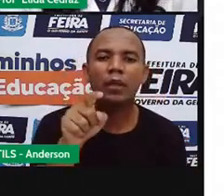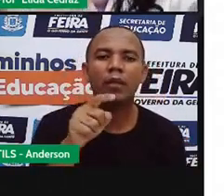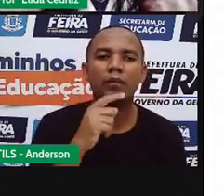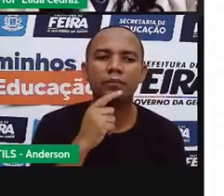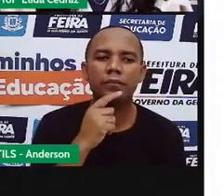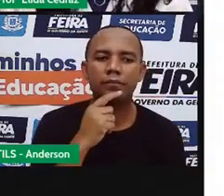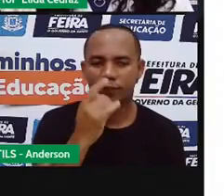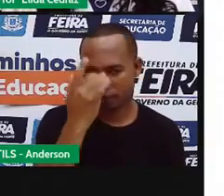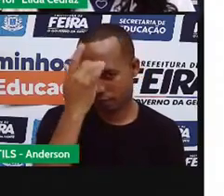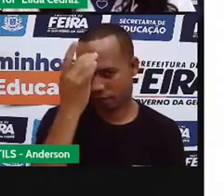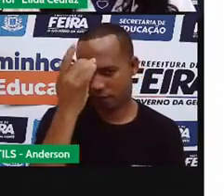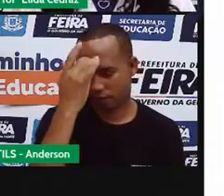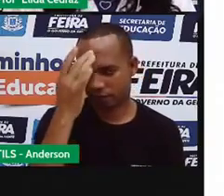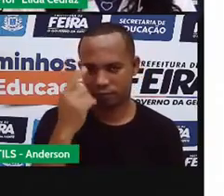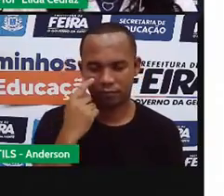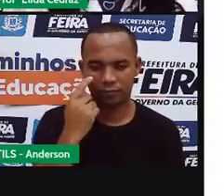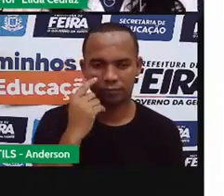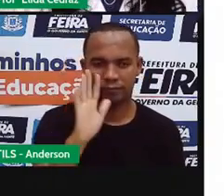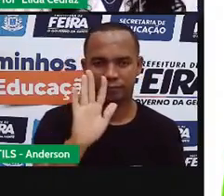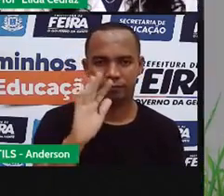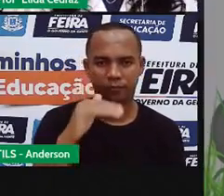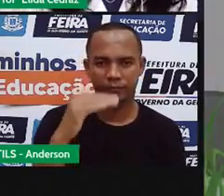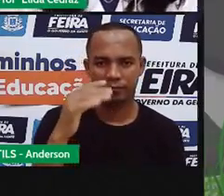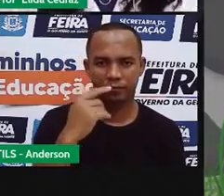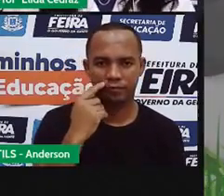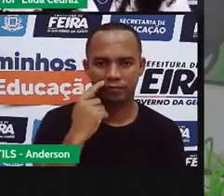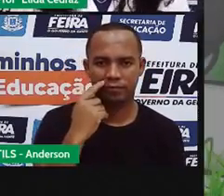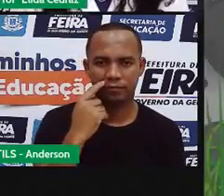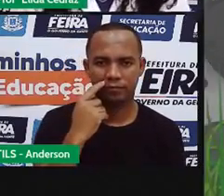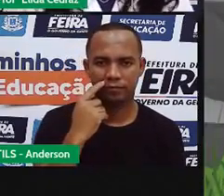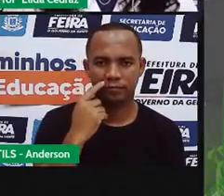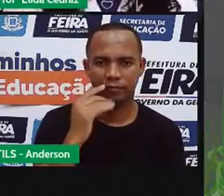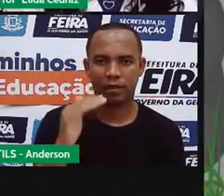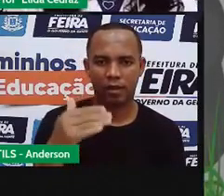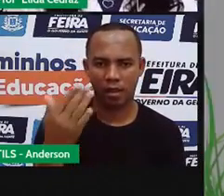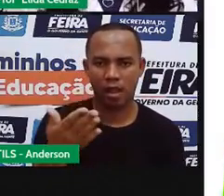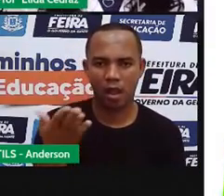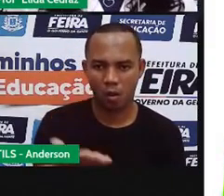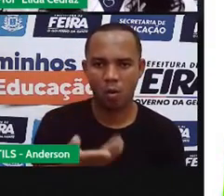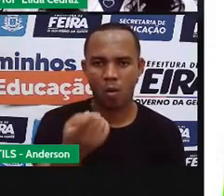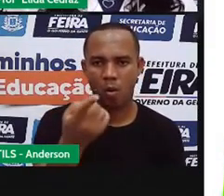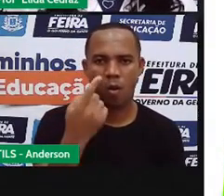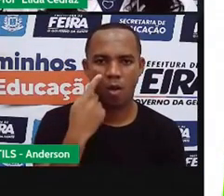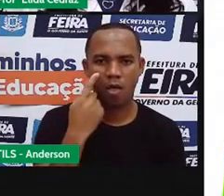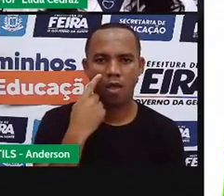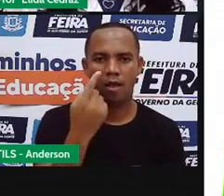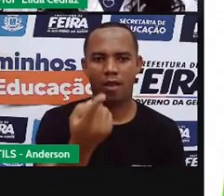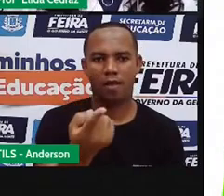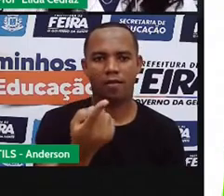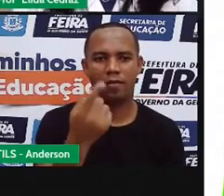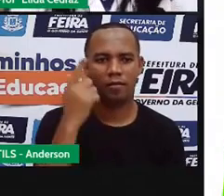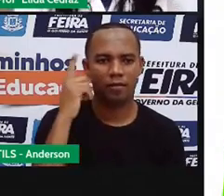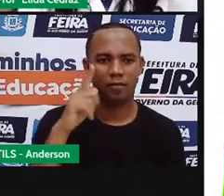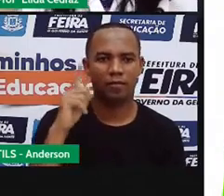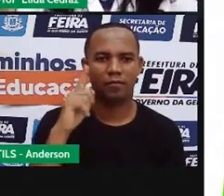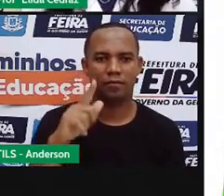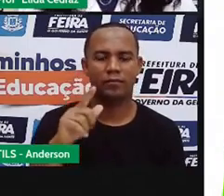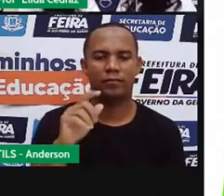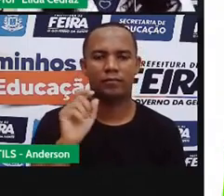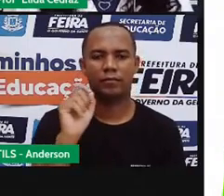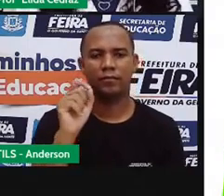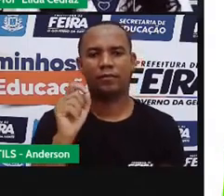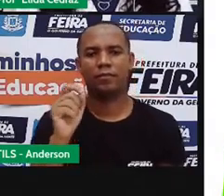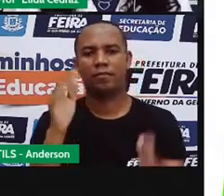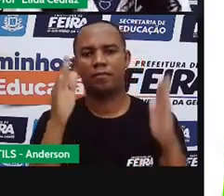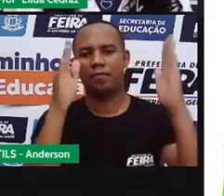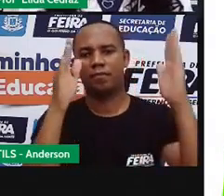Vou facilitar mais ainda. O que é que tem atrás dessa porta? A Pró colocou o limite